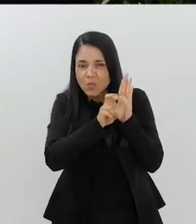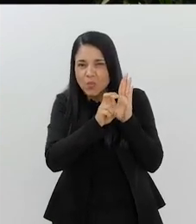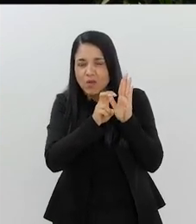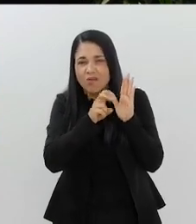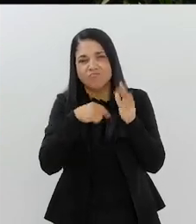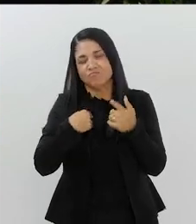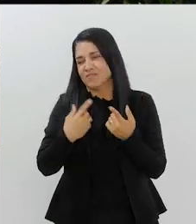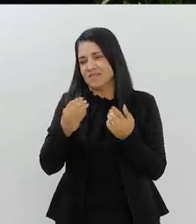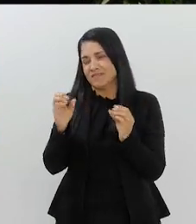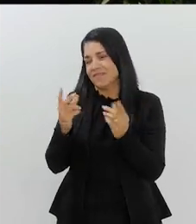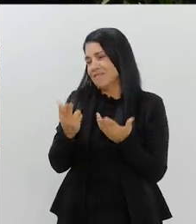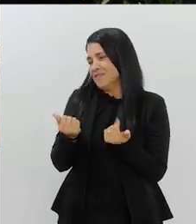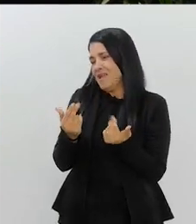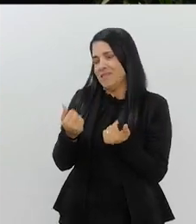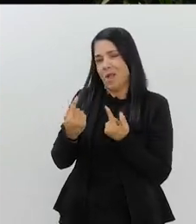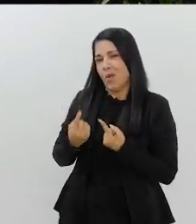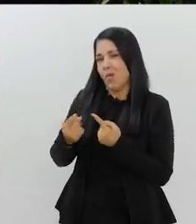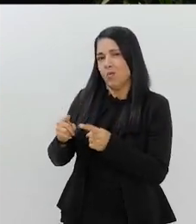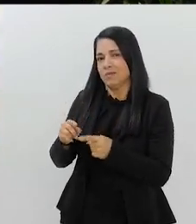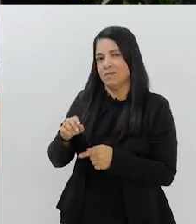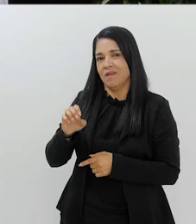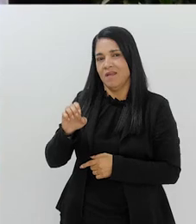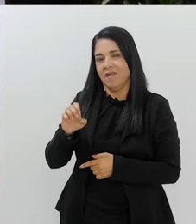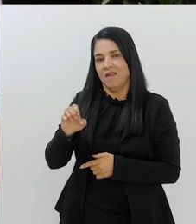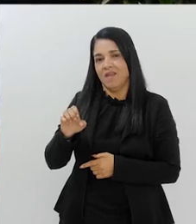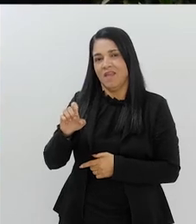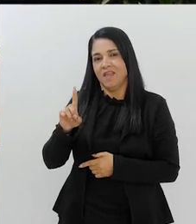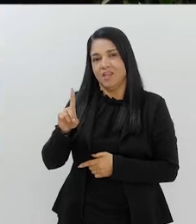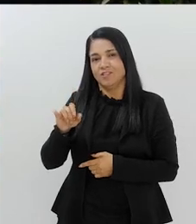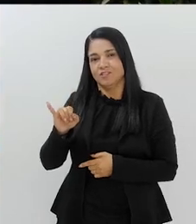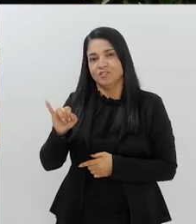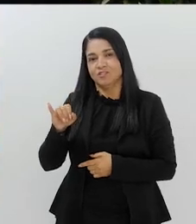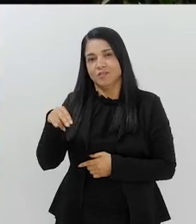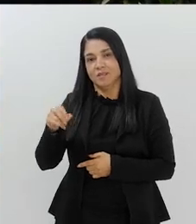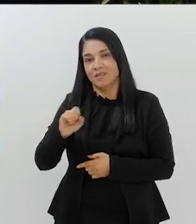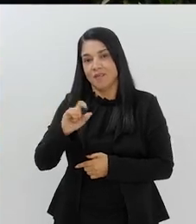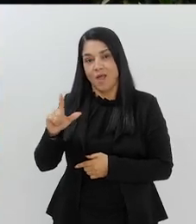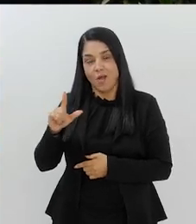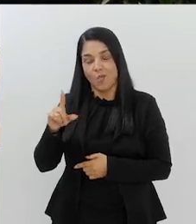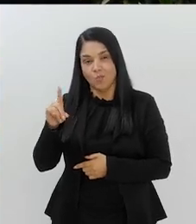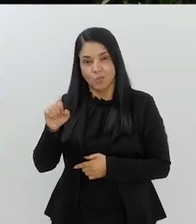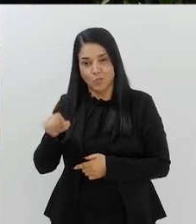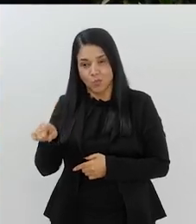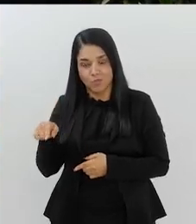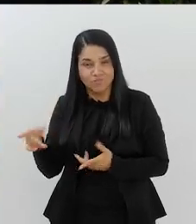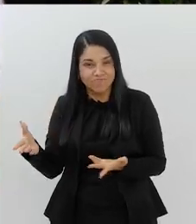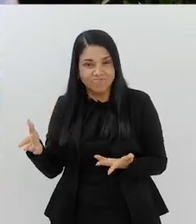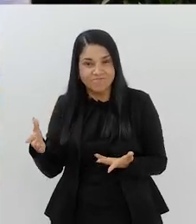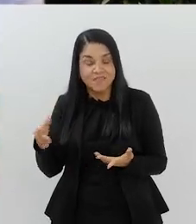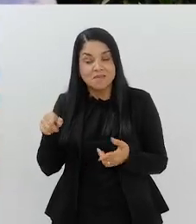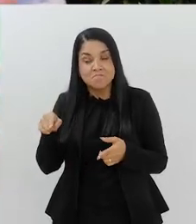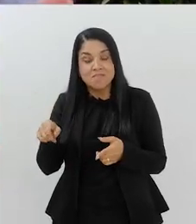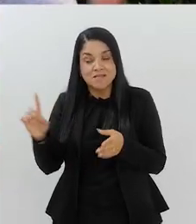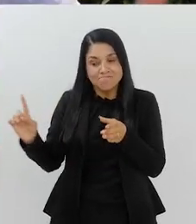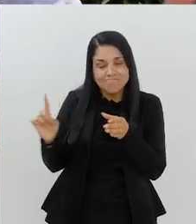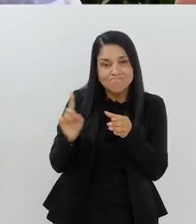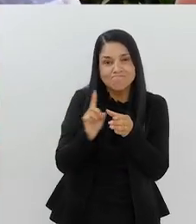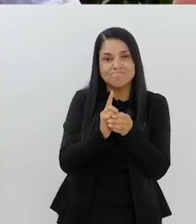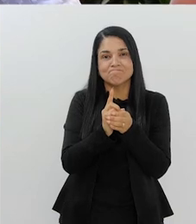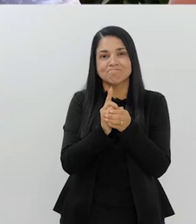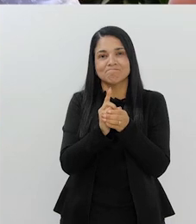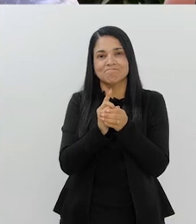Nada contra o Edinaldo Rodrigues, que eu conheço desde os tempos, que foi presidente da Federação Baiana. Mas ele fazia parte